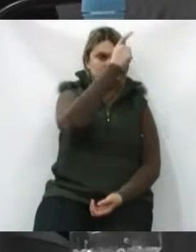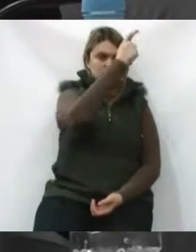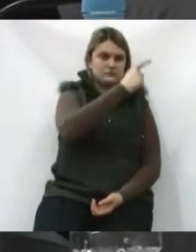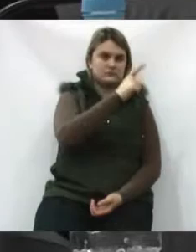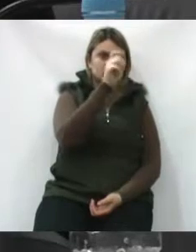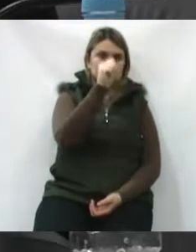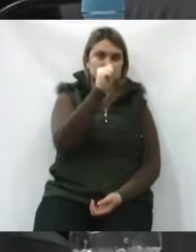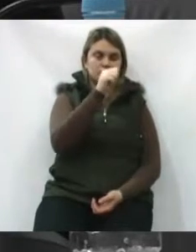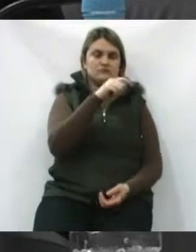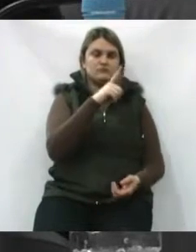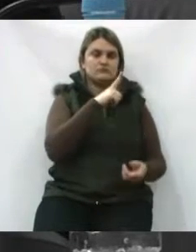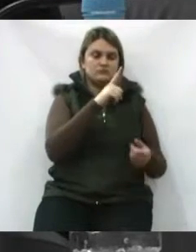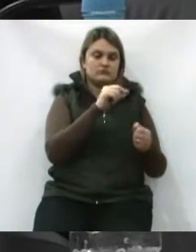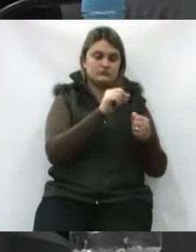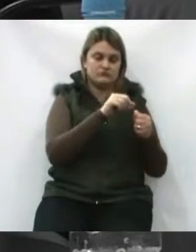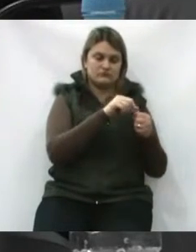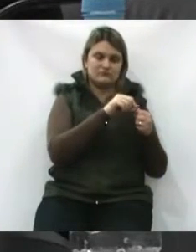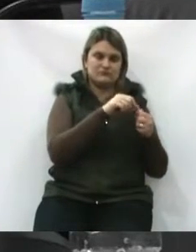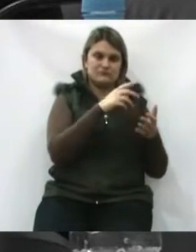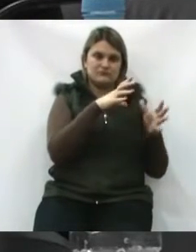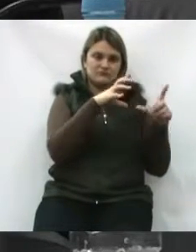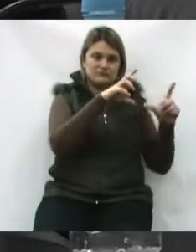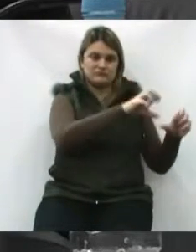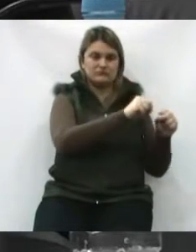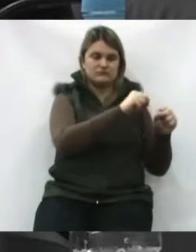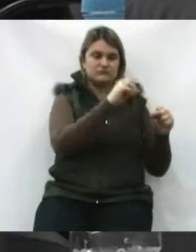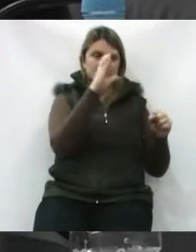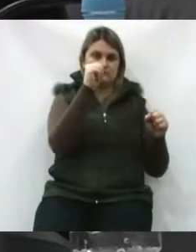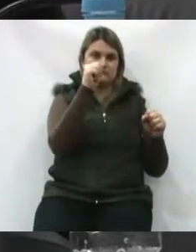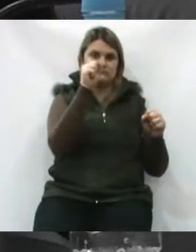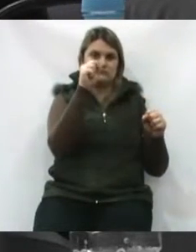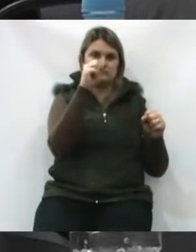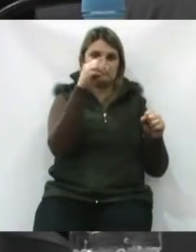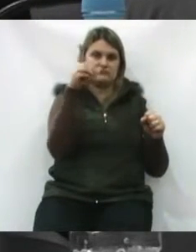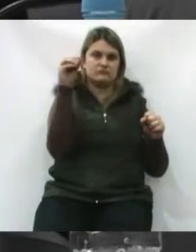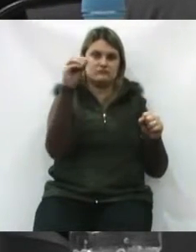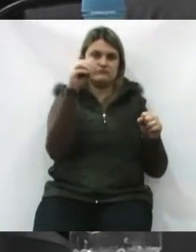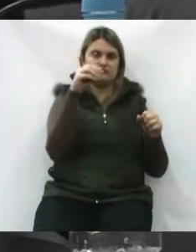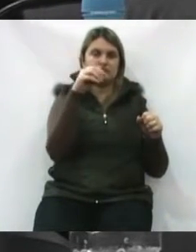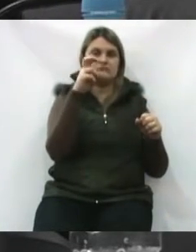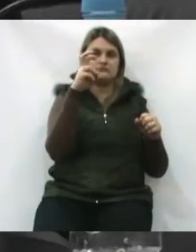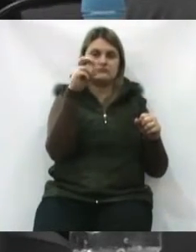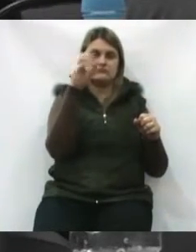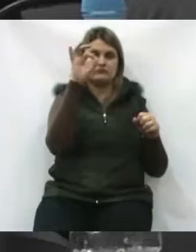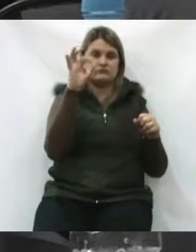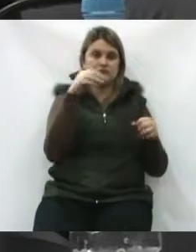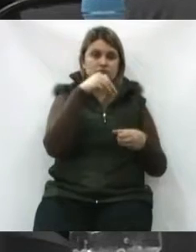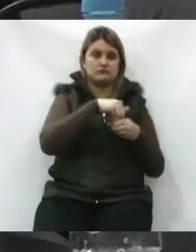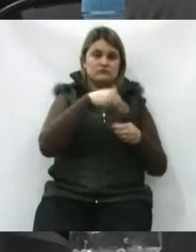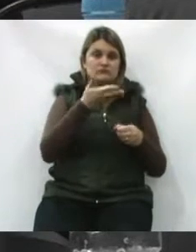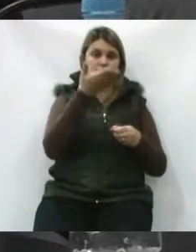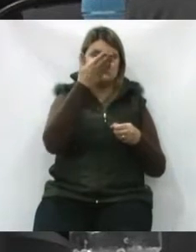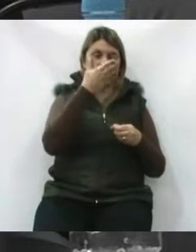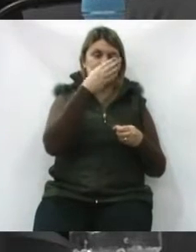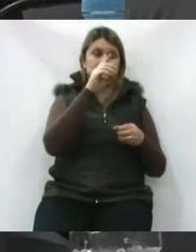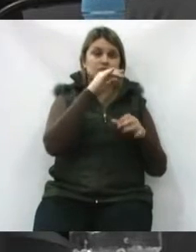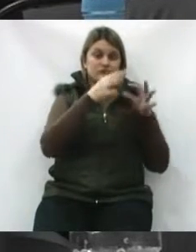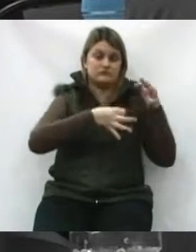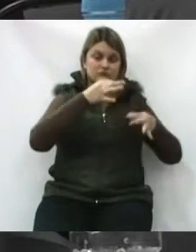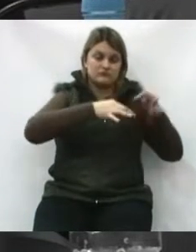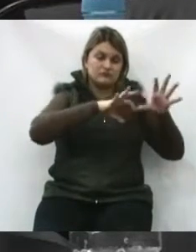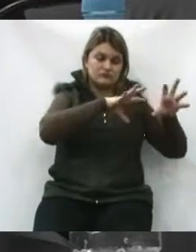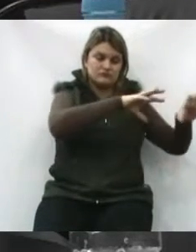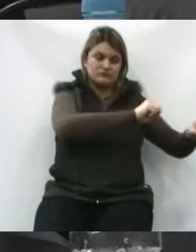teve seu registro cassado e fez mais de 50% dos votos, aí sim eles foram anulados pela justiça. Aí sim, aí cabe a